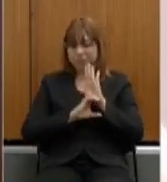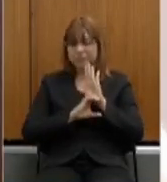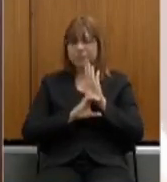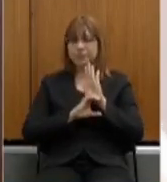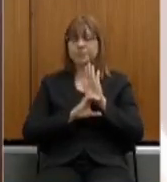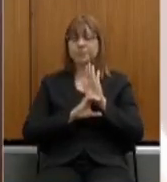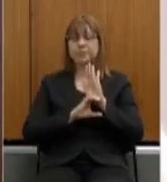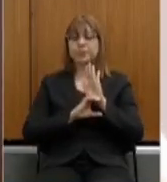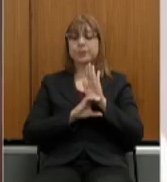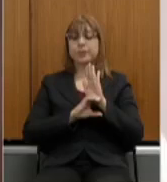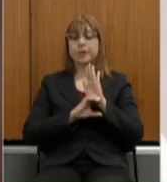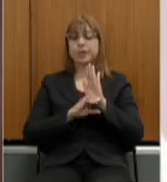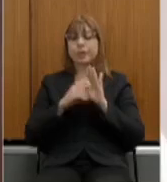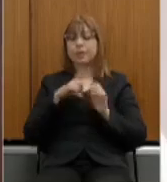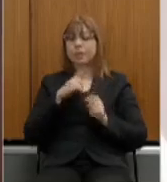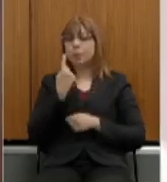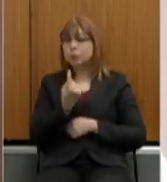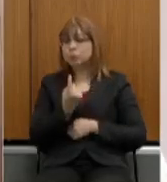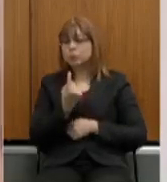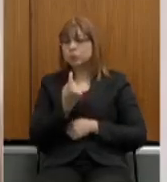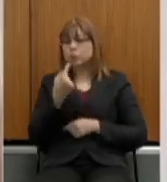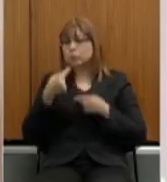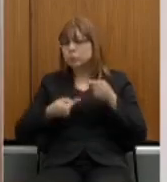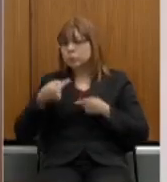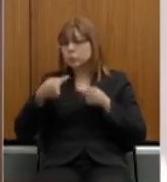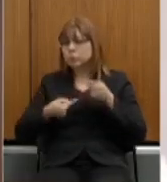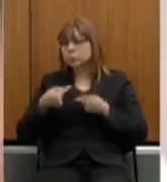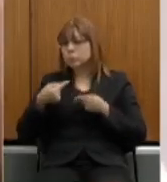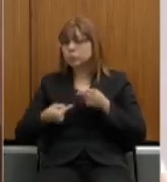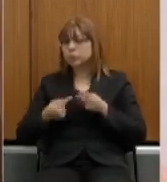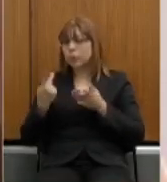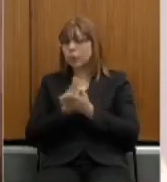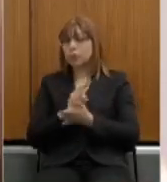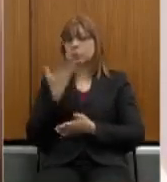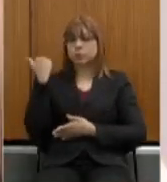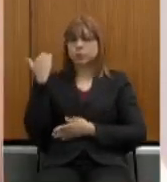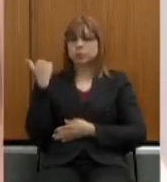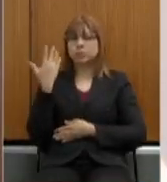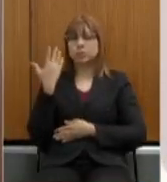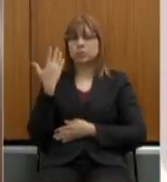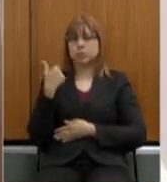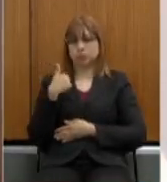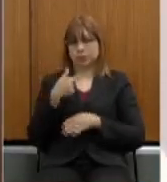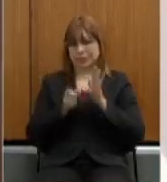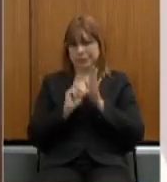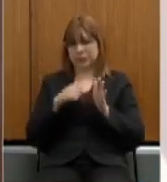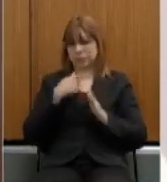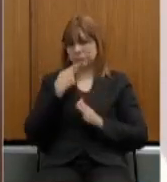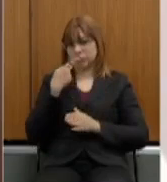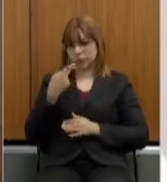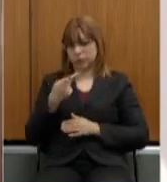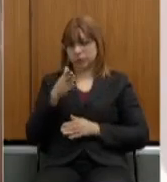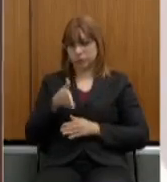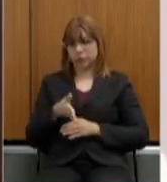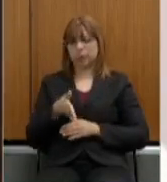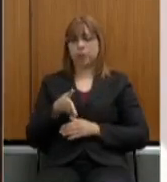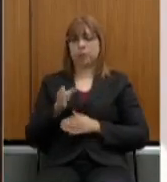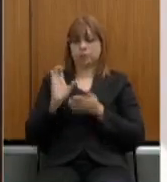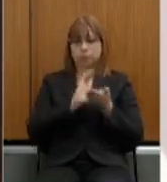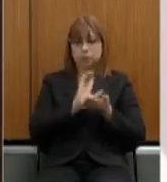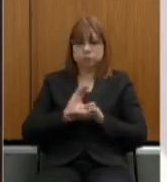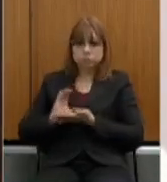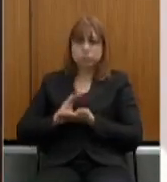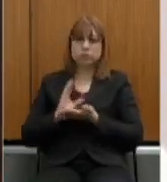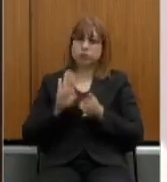uma das primeiras discussões também que aconteceu, que foram aquelas que eu mencionei para vocês sobre capitalização, que foi tudo